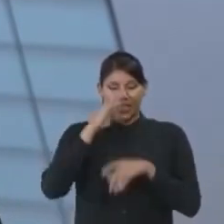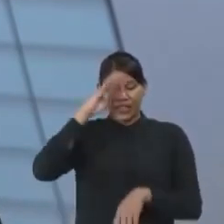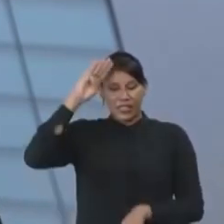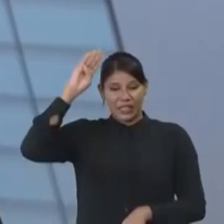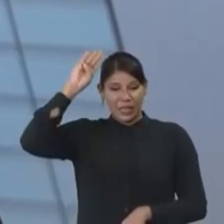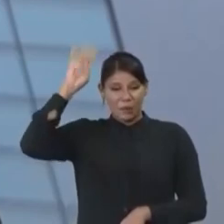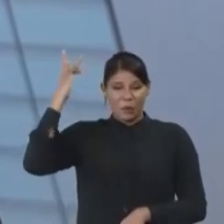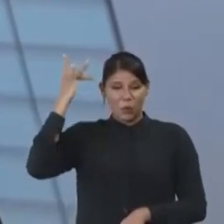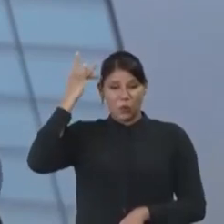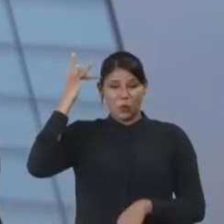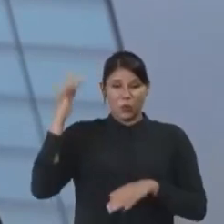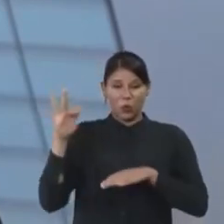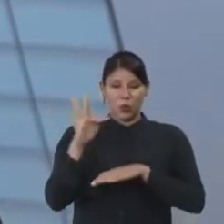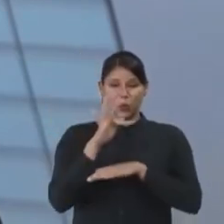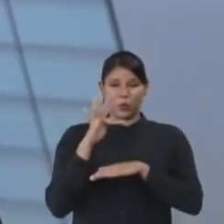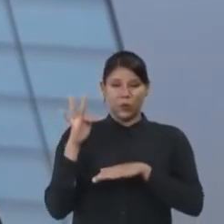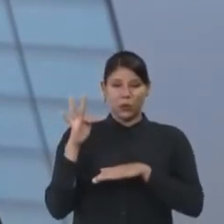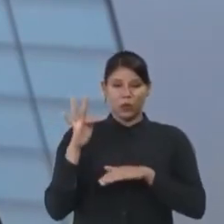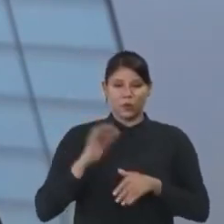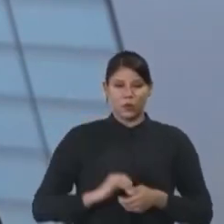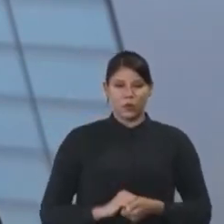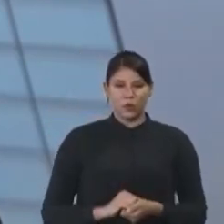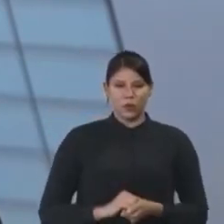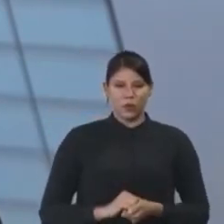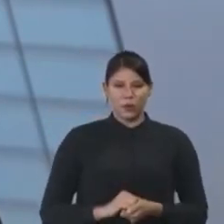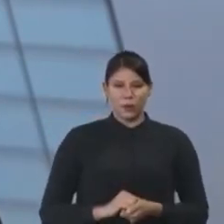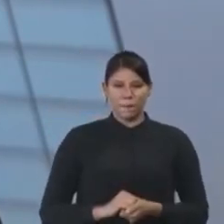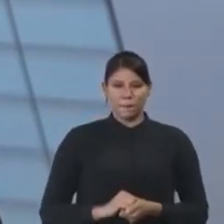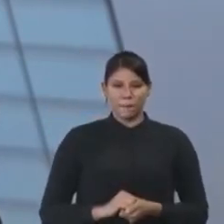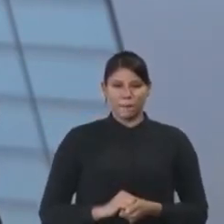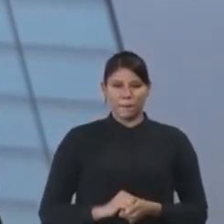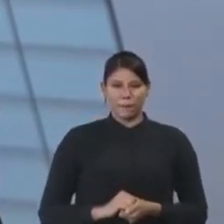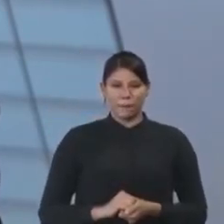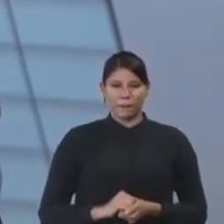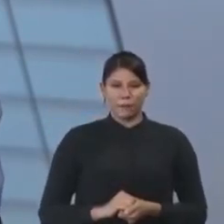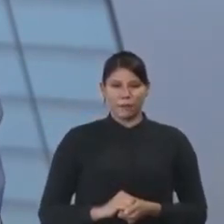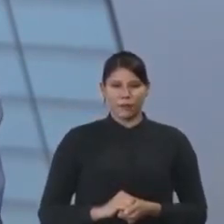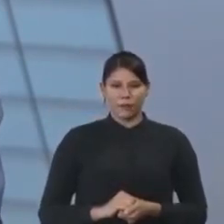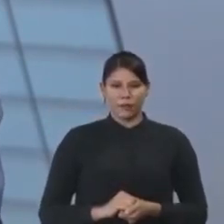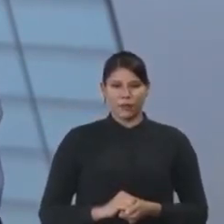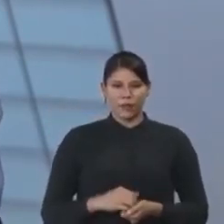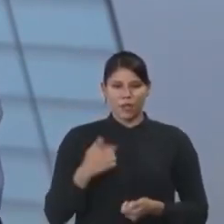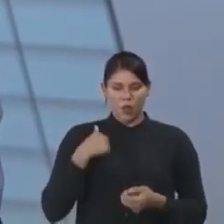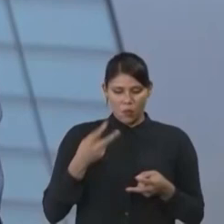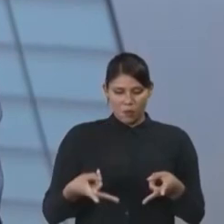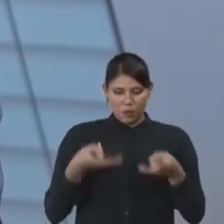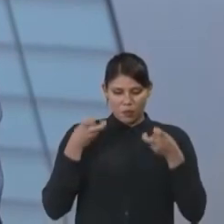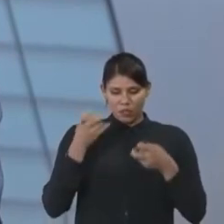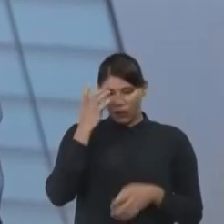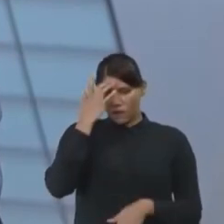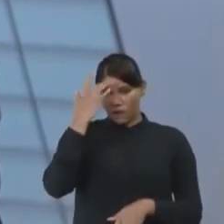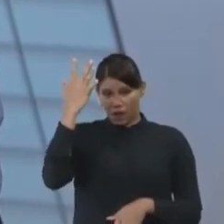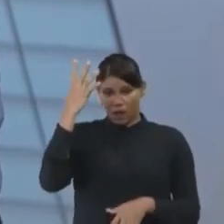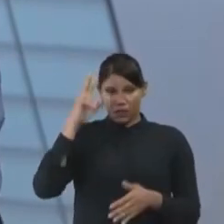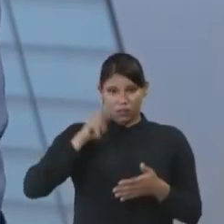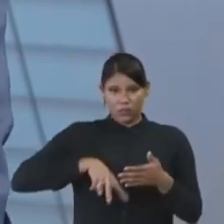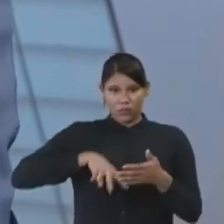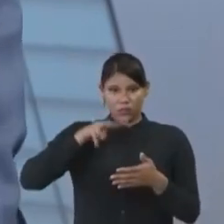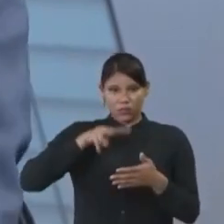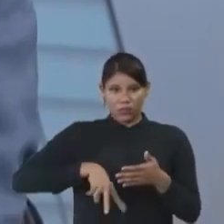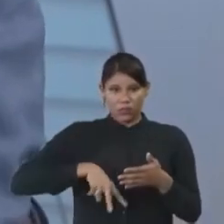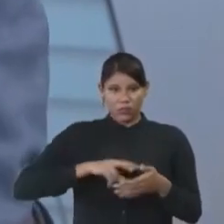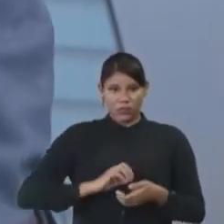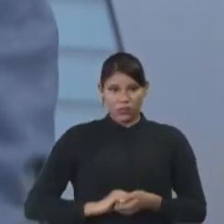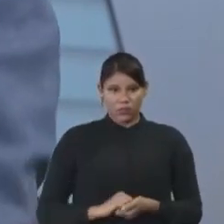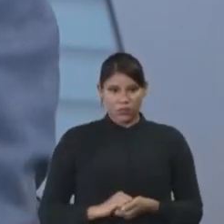para uma tese, não é? Eu não sei. A minha percepção é que está muito bom o texto. A